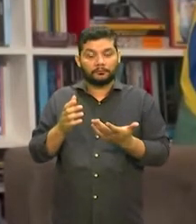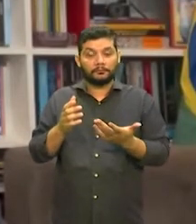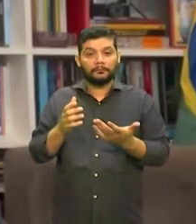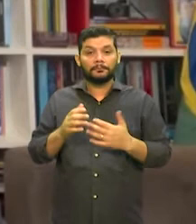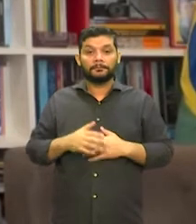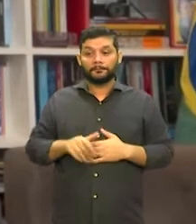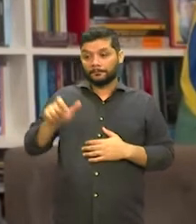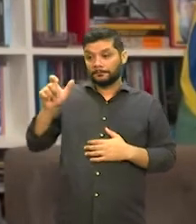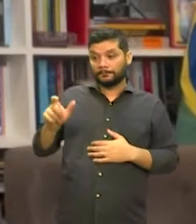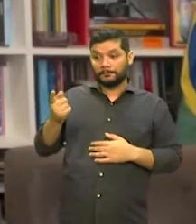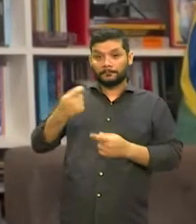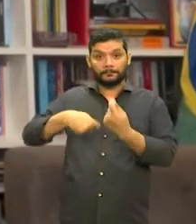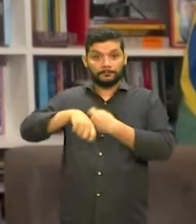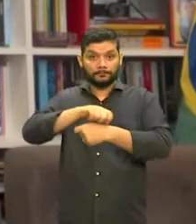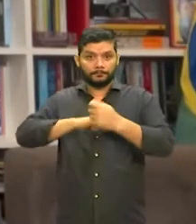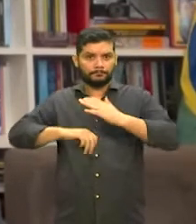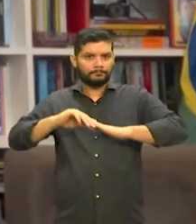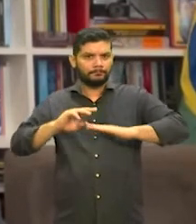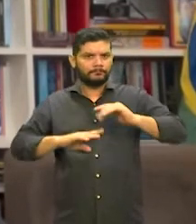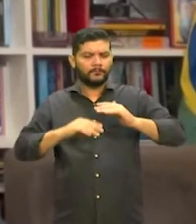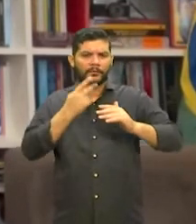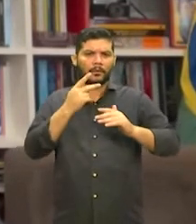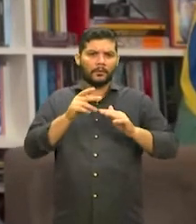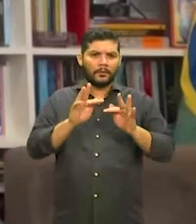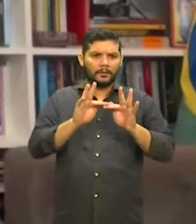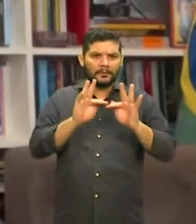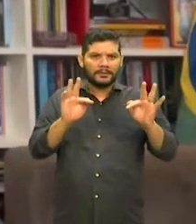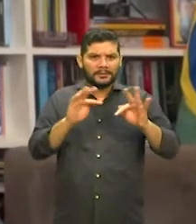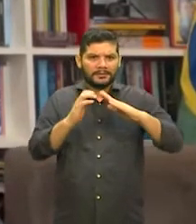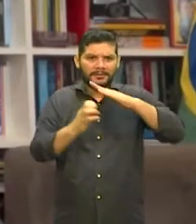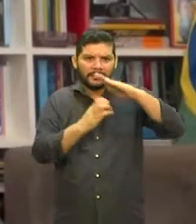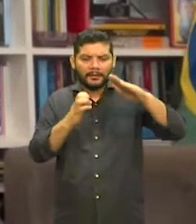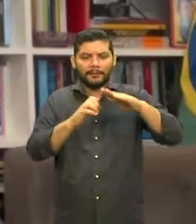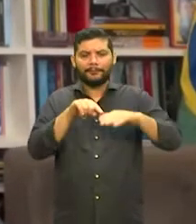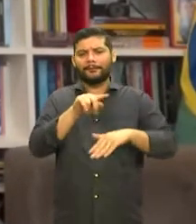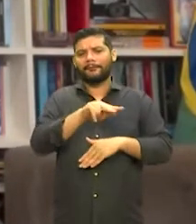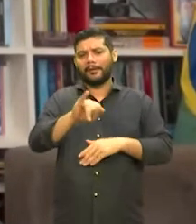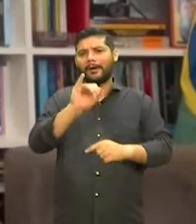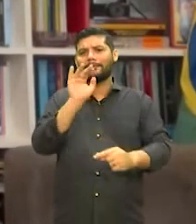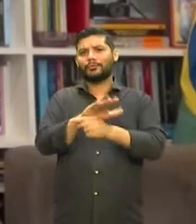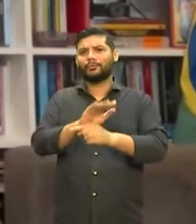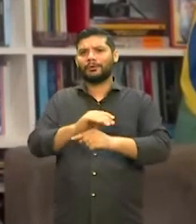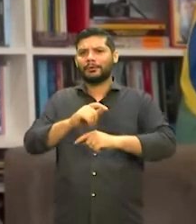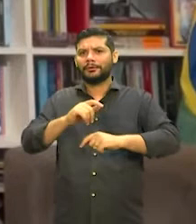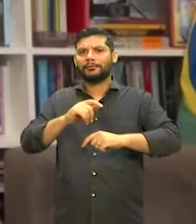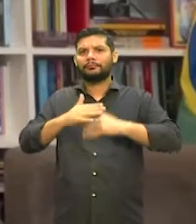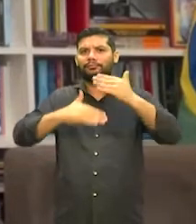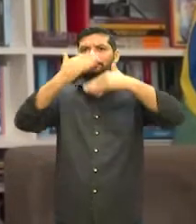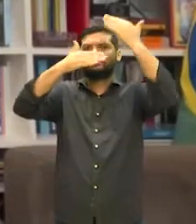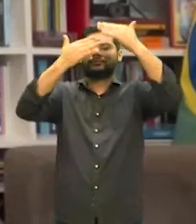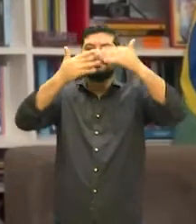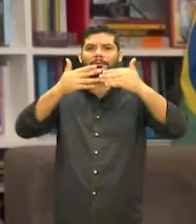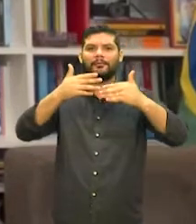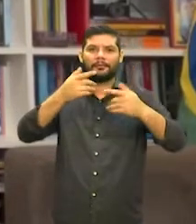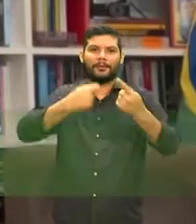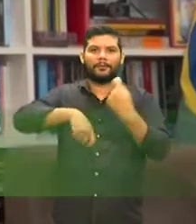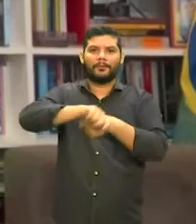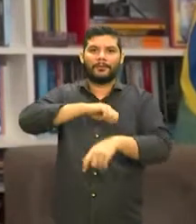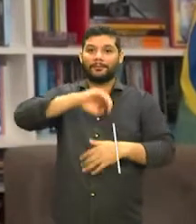são os pequenos negócios que vão alavancar a economia no país nos próximos anos. A pandemia